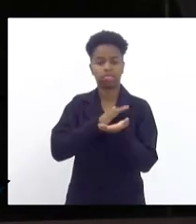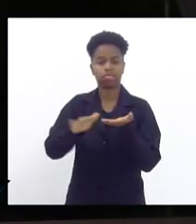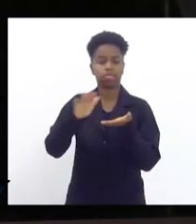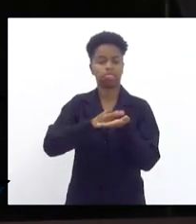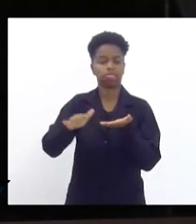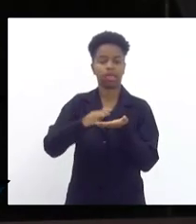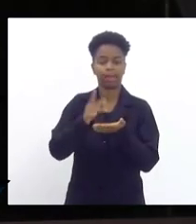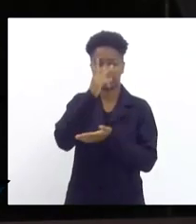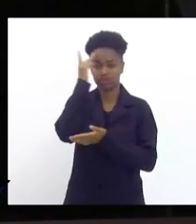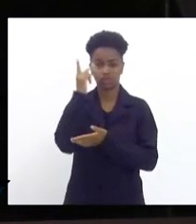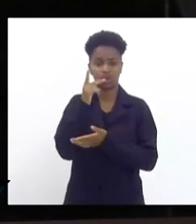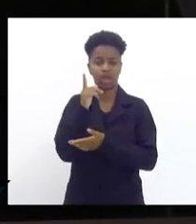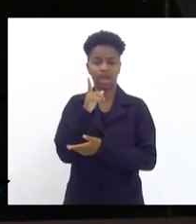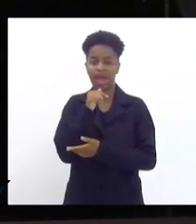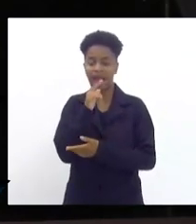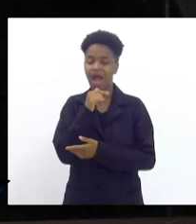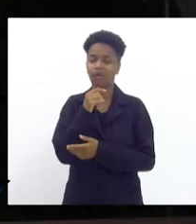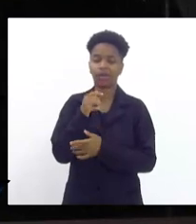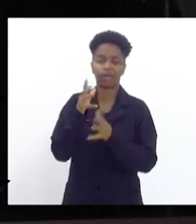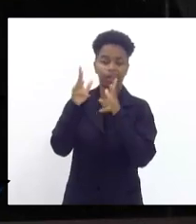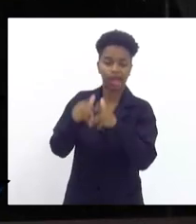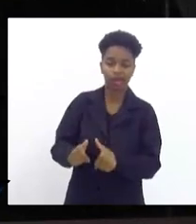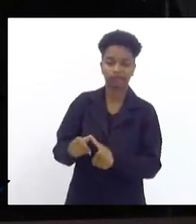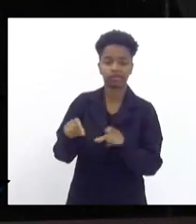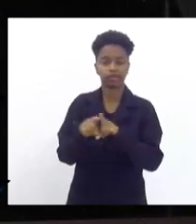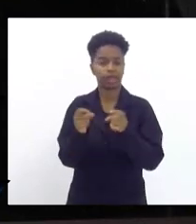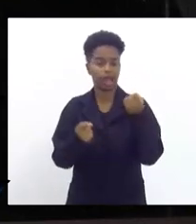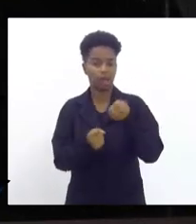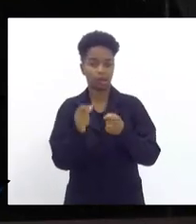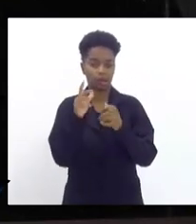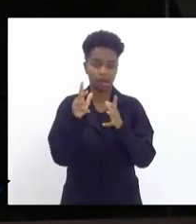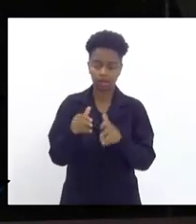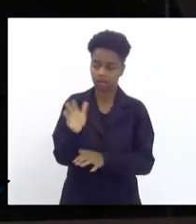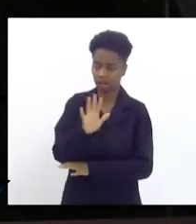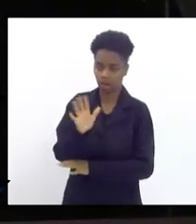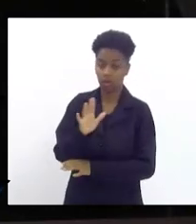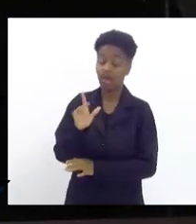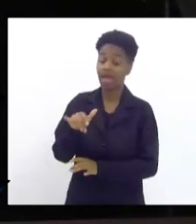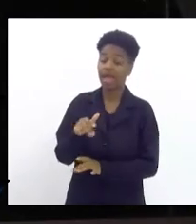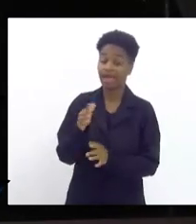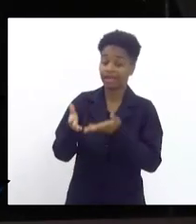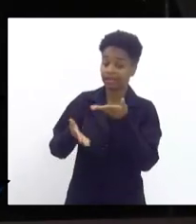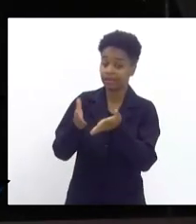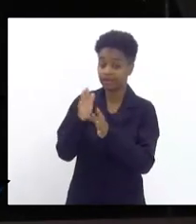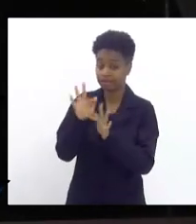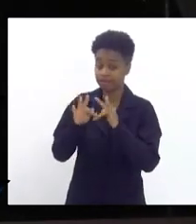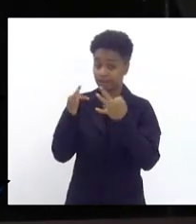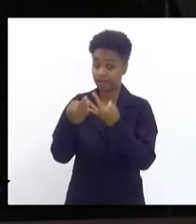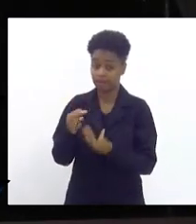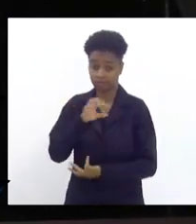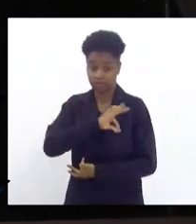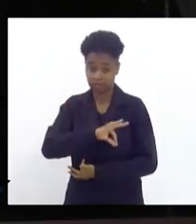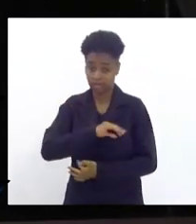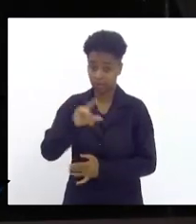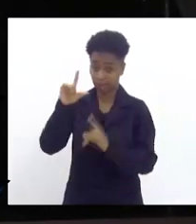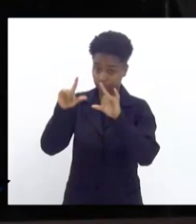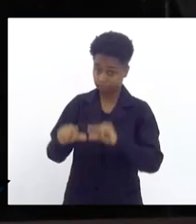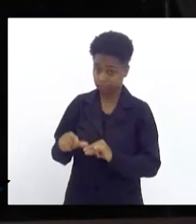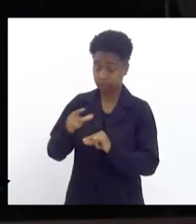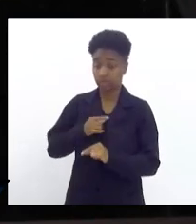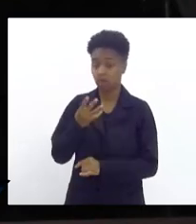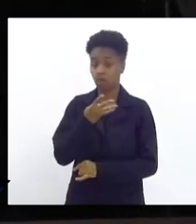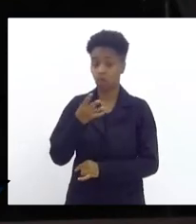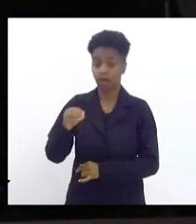povo vai lavar carro lavar calçada não a tarifa social é para atender a família de baixa renda 40 metros cúbicos por